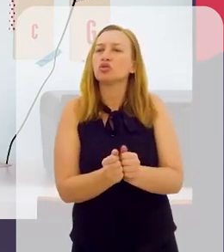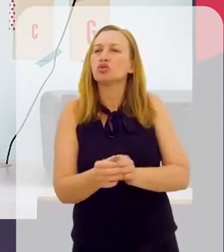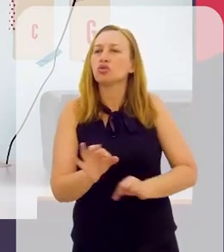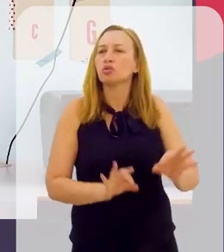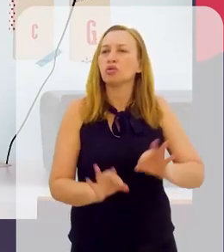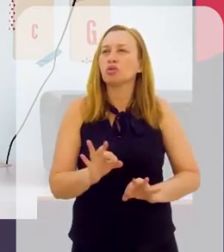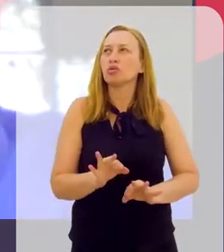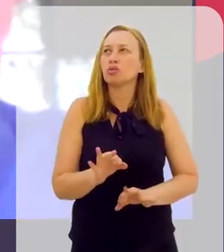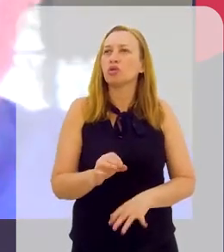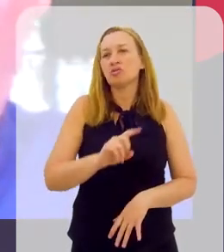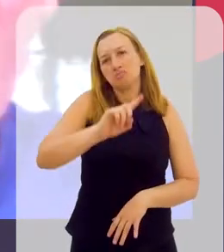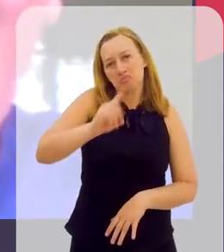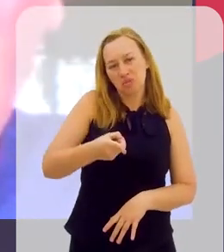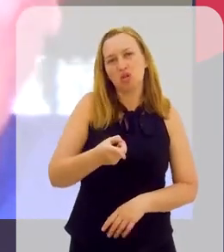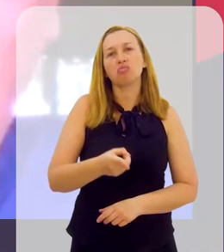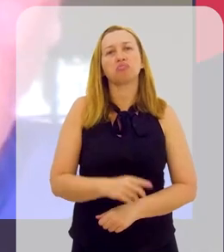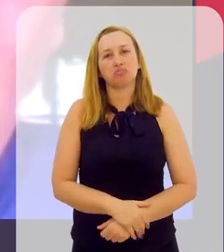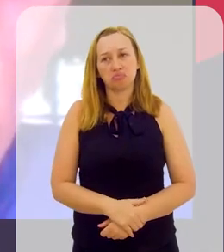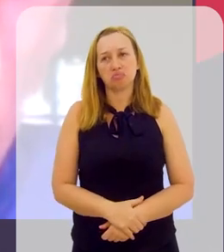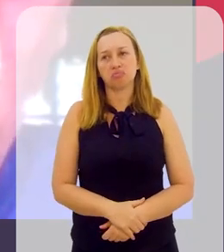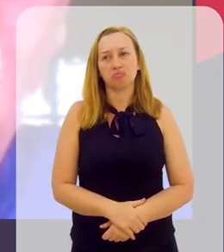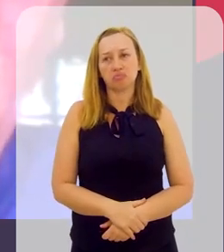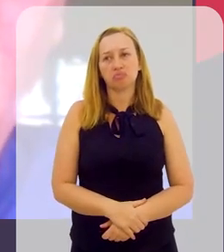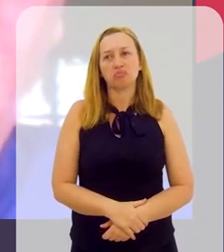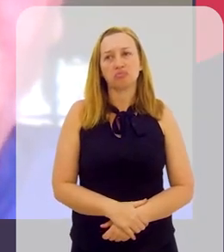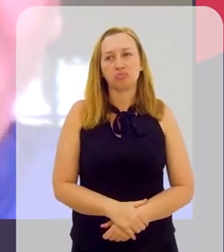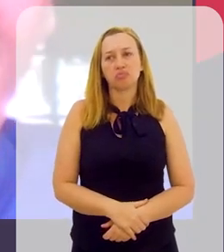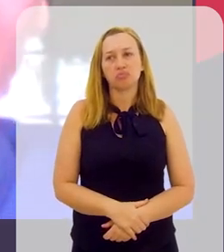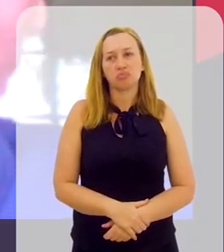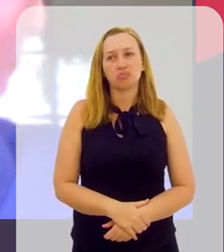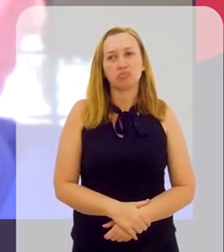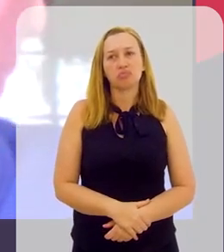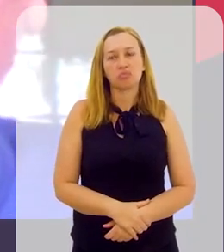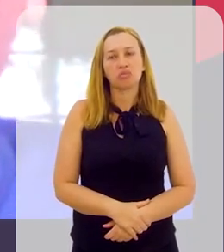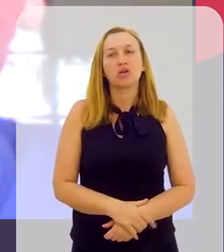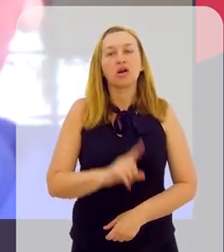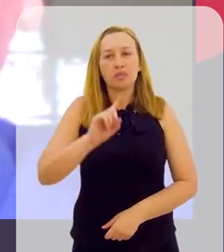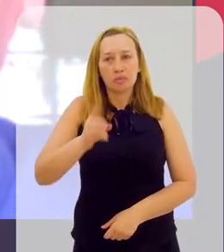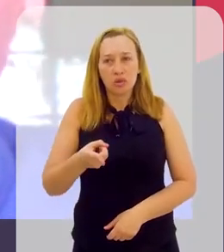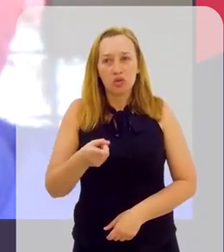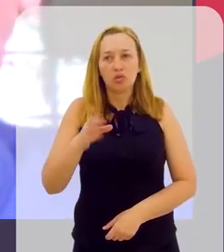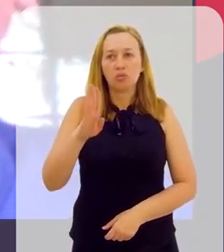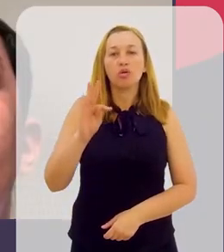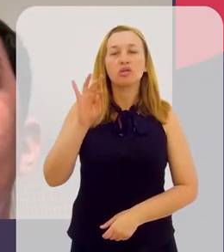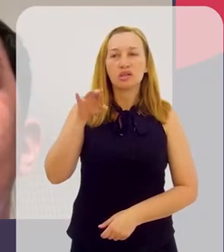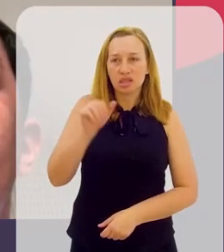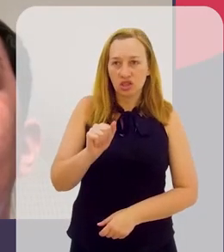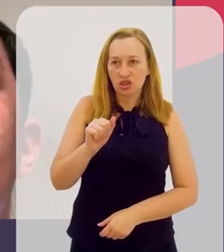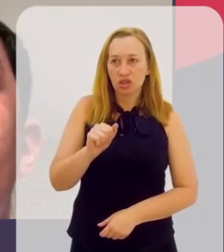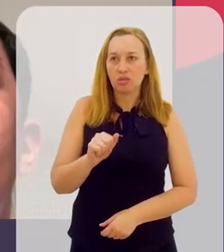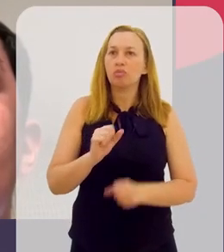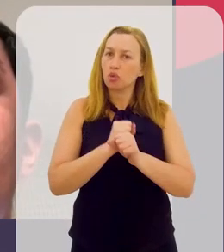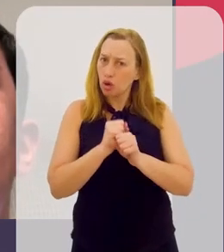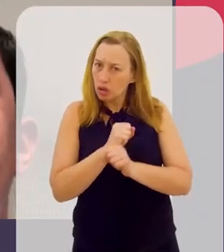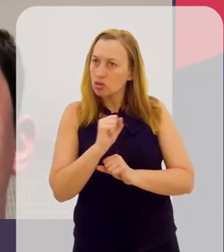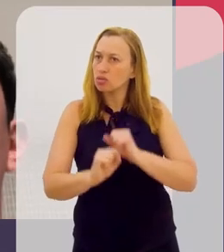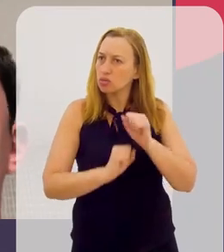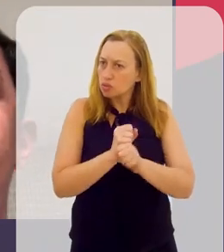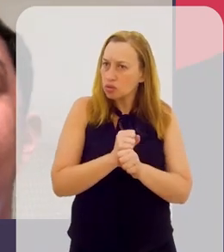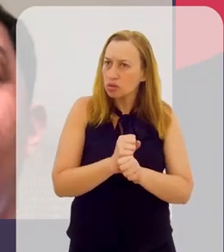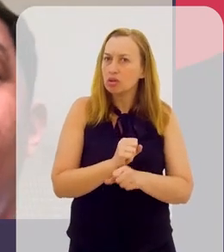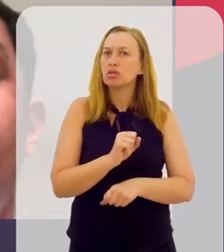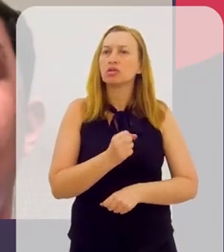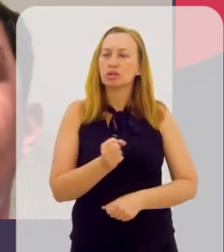projeto? Uma média de mil. Uma média de mil bolsistas atualmente. Por ano?